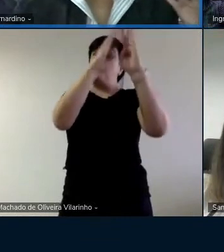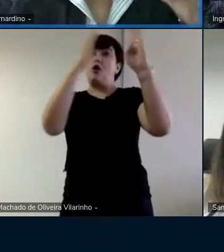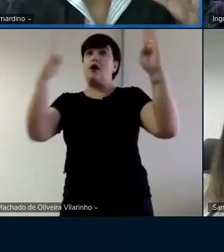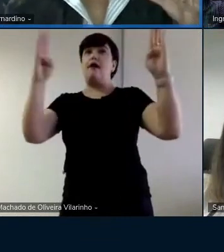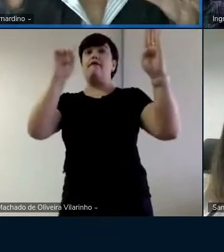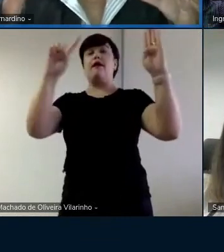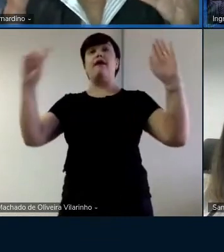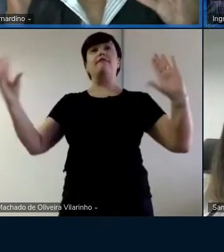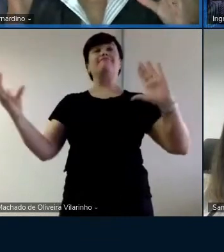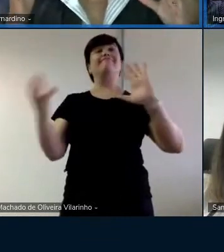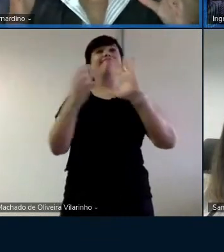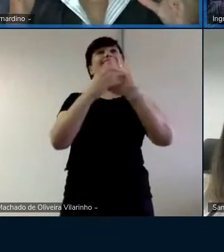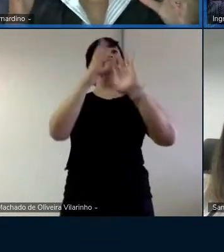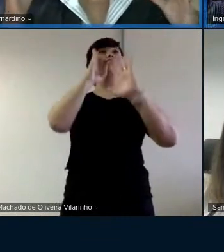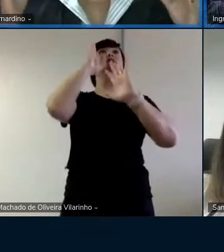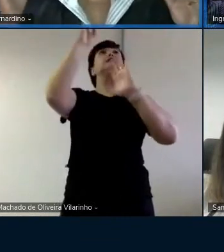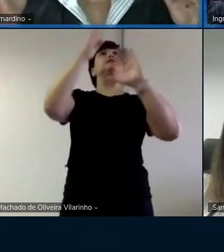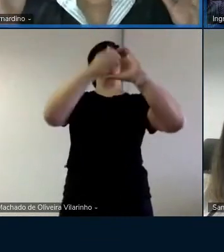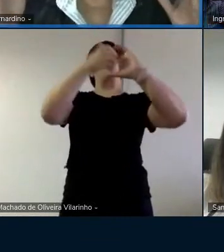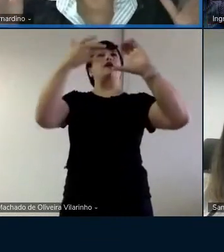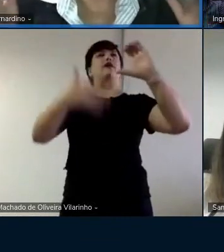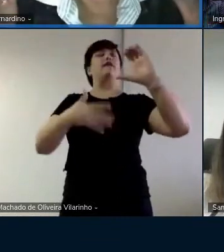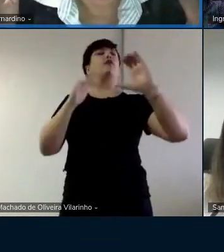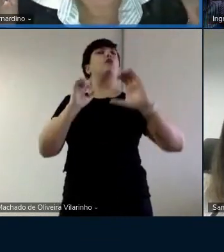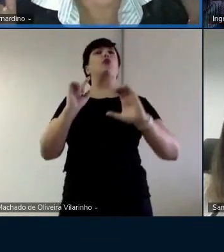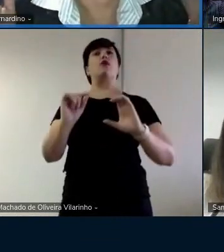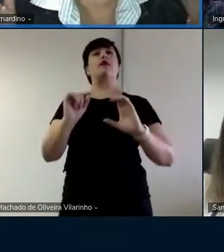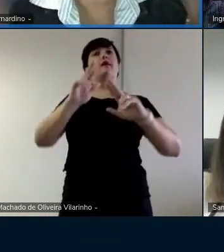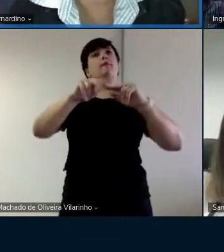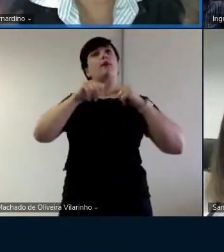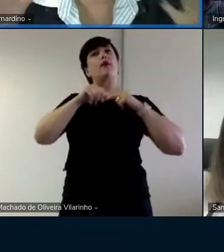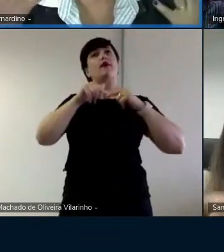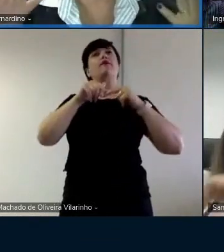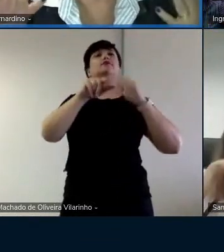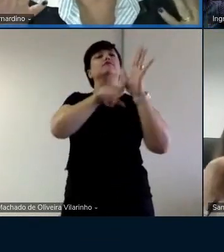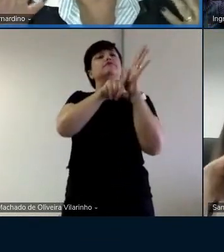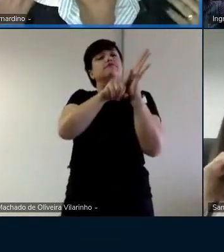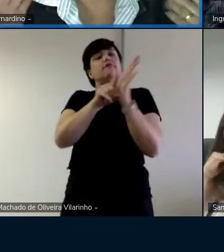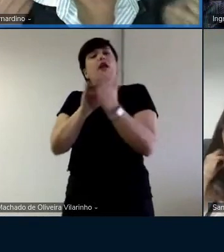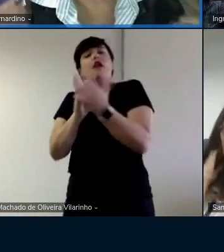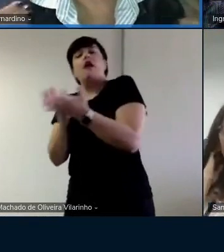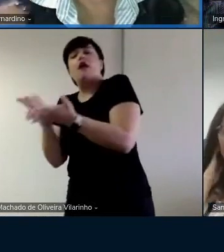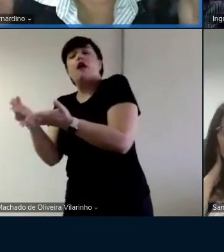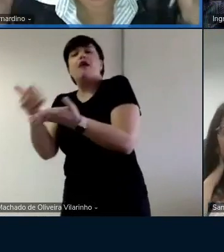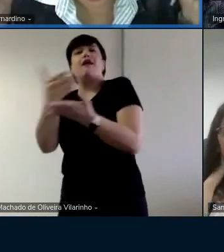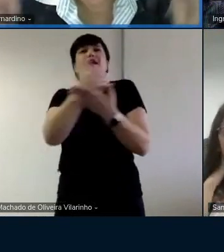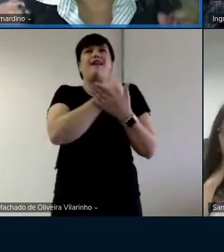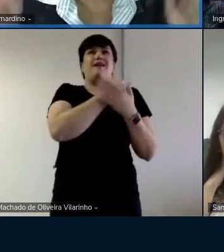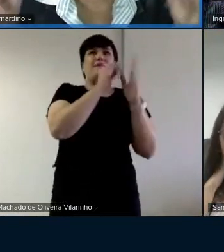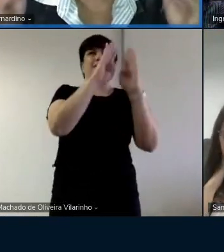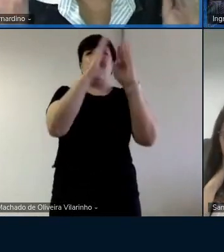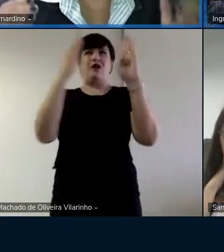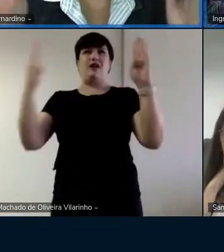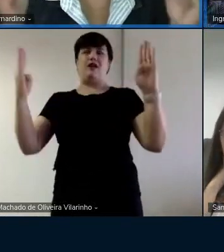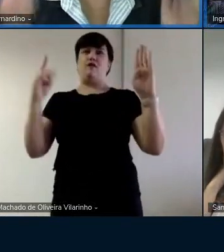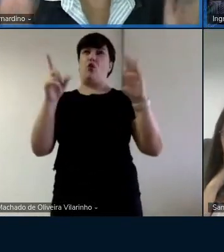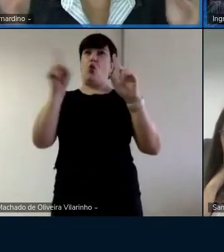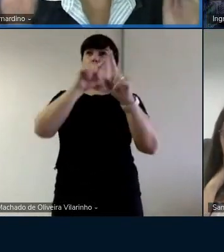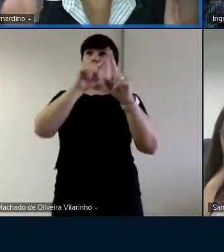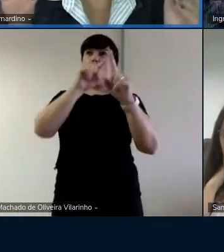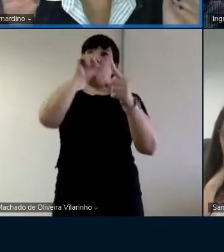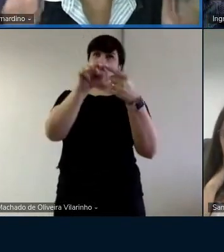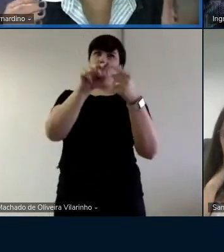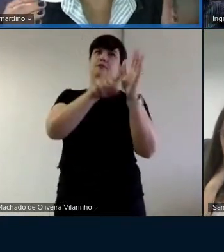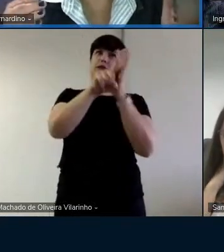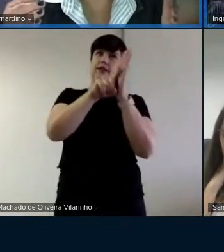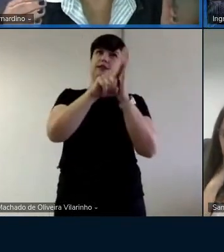se caracteriza principalmente pelo levantamento de um material bibliográfico e é esse o objetivo da